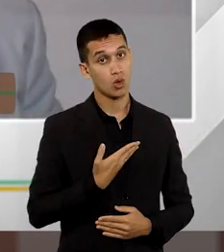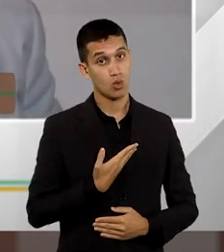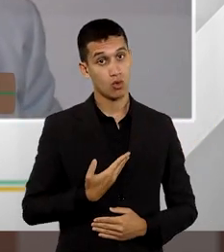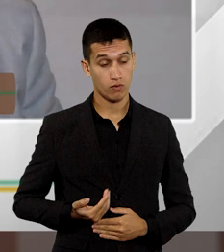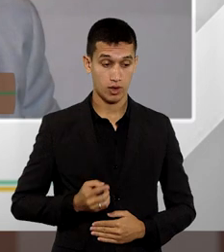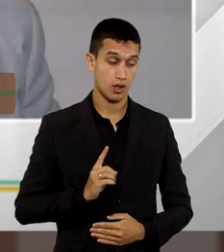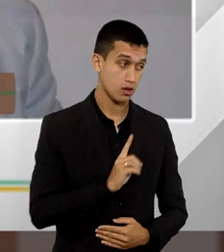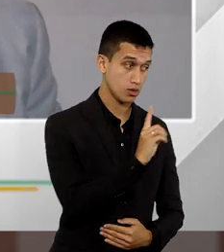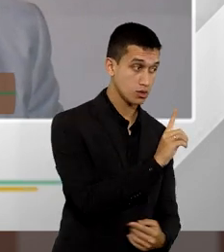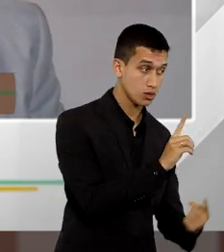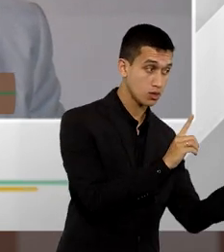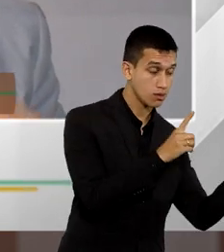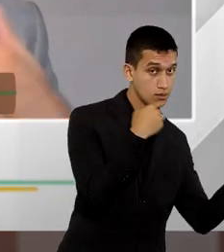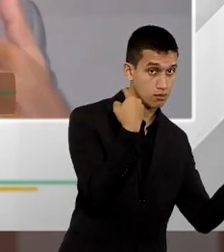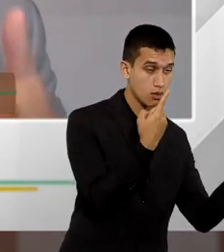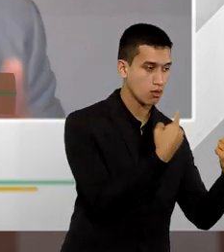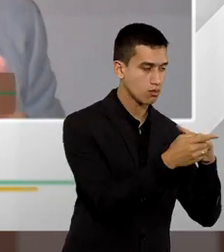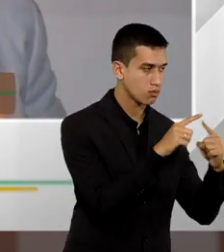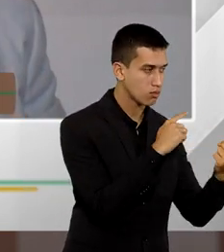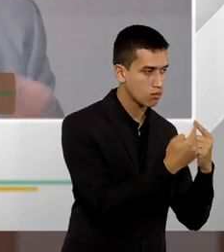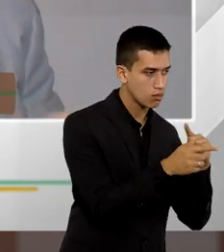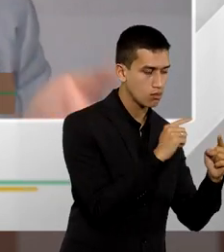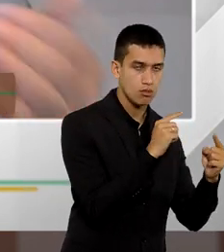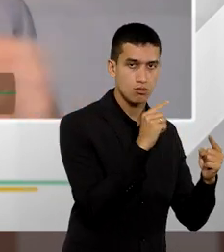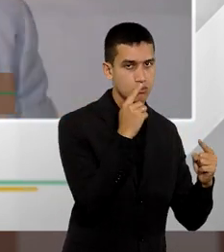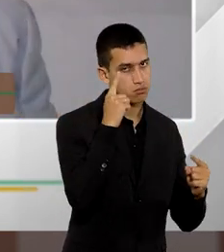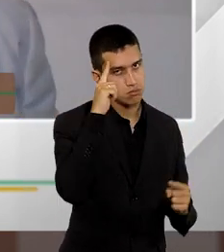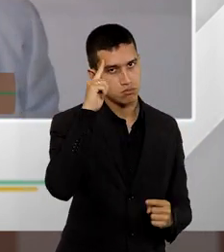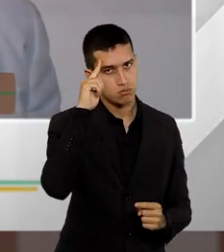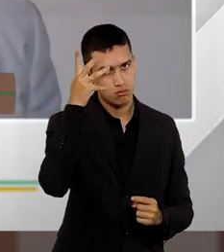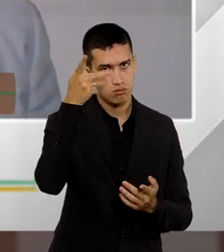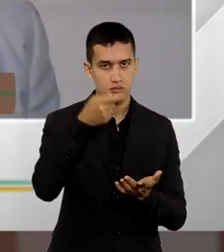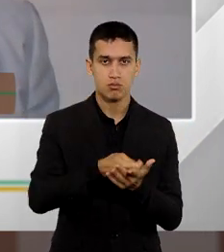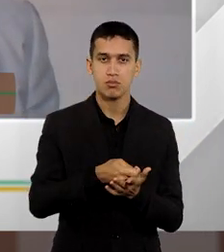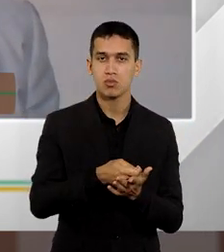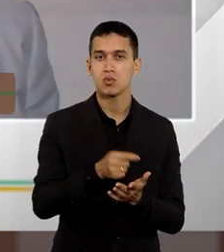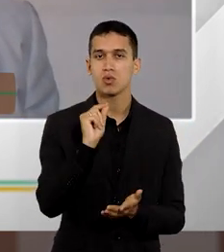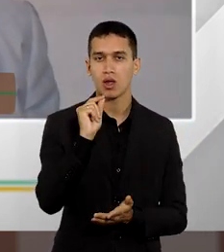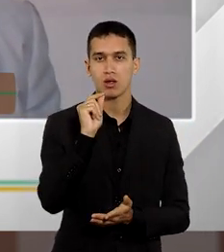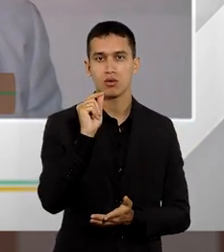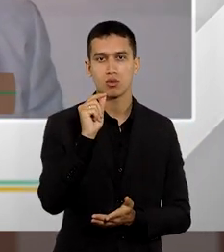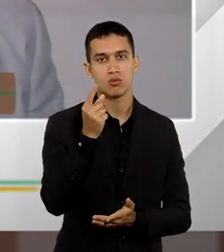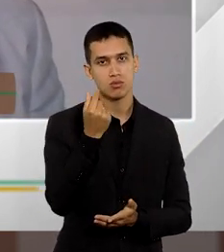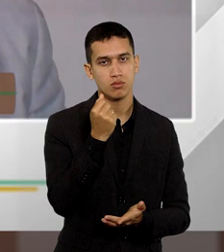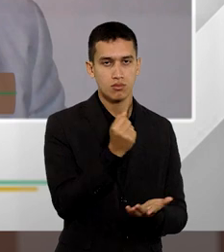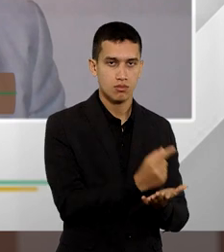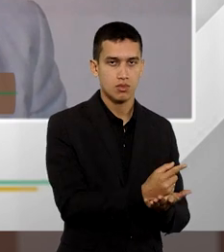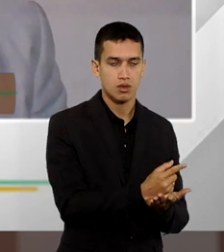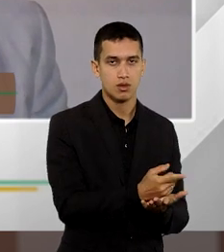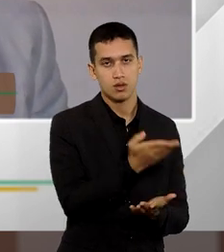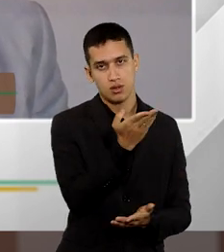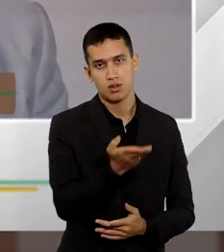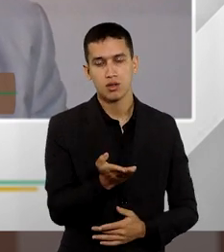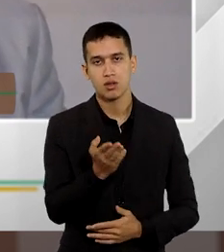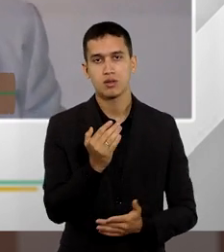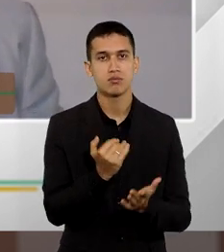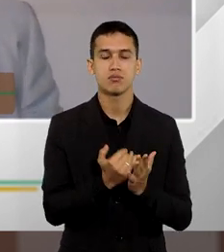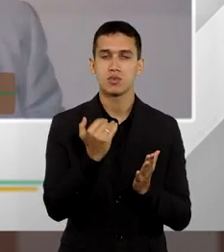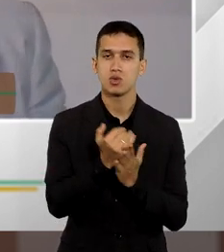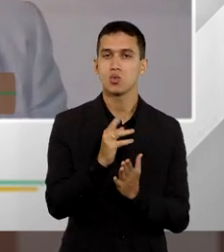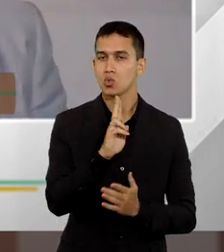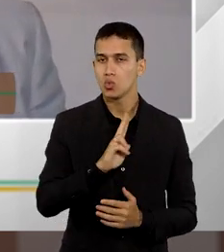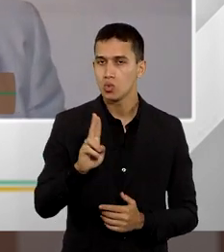presta serviço ao cidadão hipossuficiente, que é pago esse honorário. E há um terceiro, que é talvez a maior